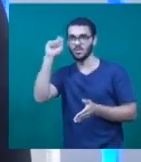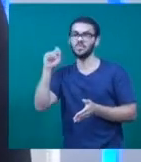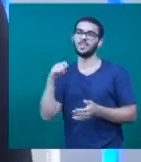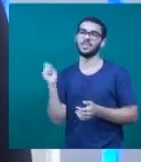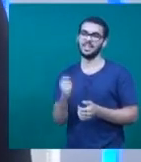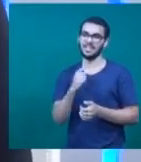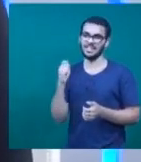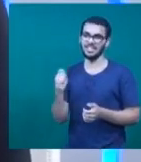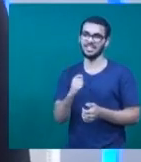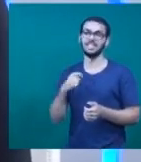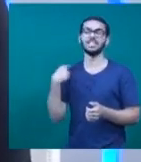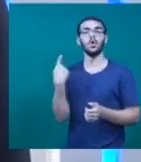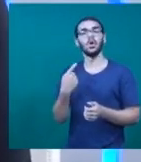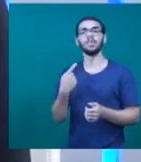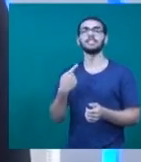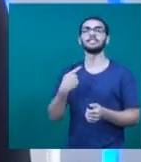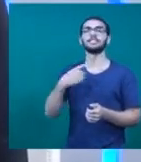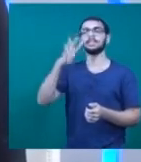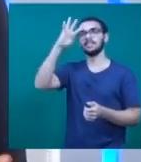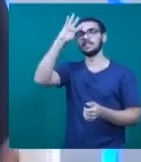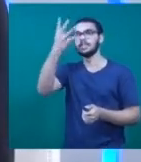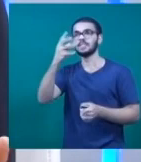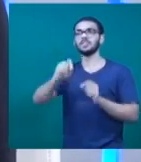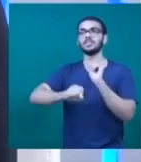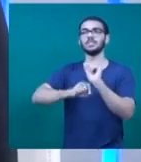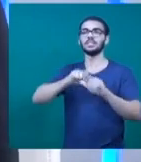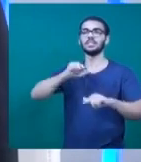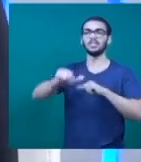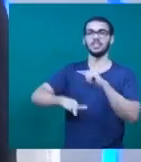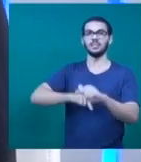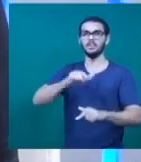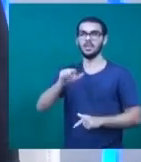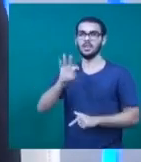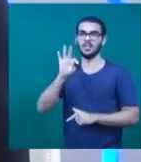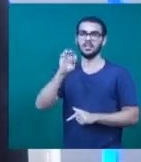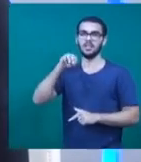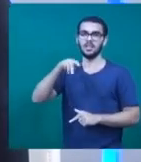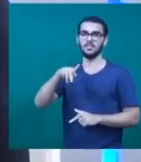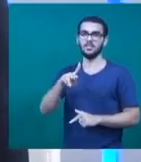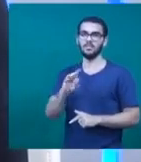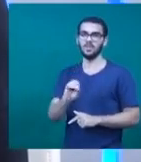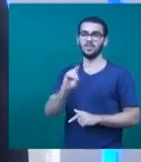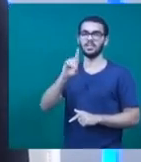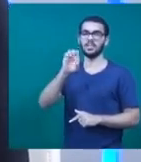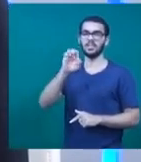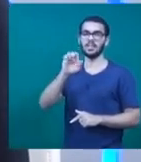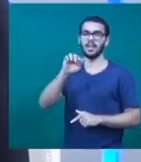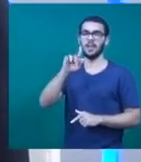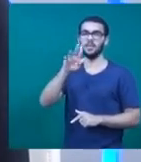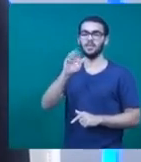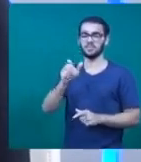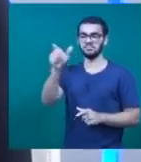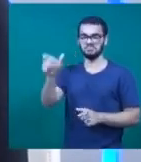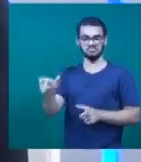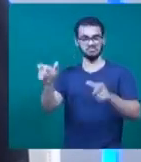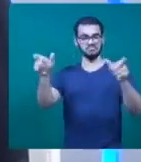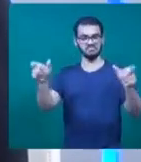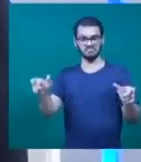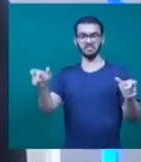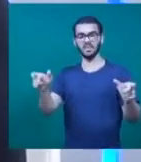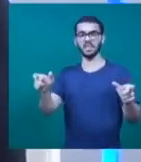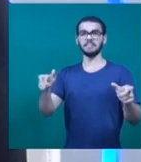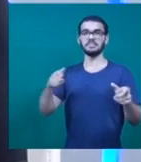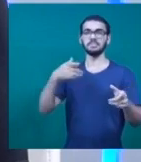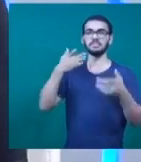texto e resolvemos, então, trabalhar Tempo de Águas. Tempo de Águas são duas atrizes em cena, é a primeira vez que o grupo faz